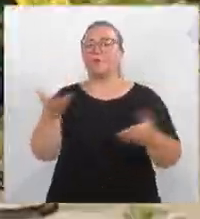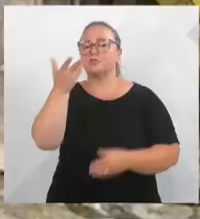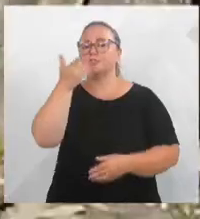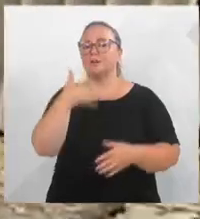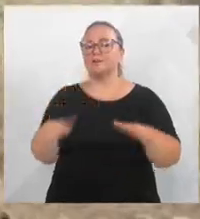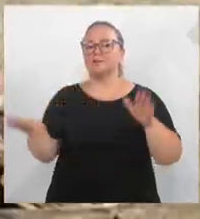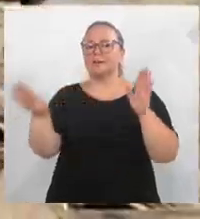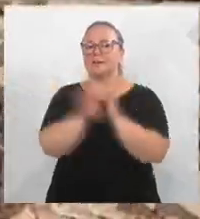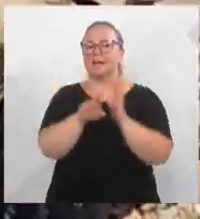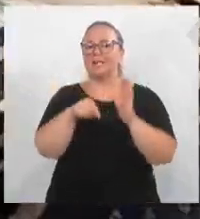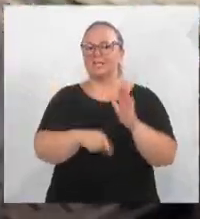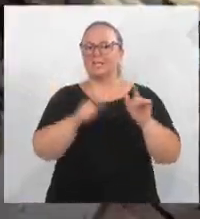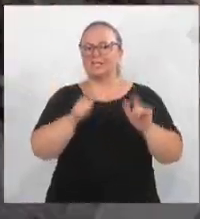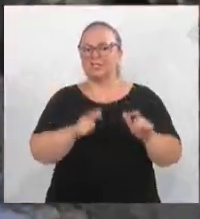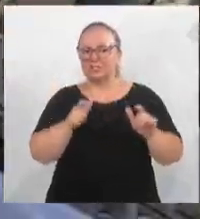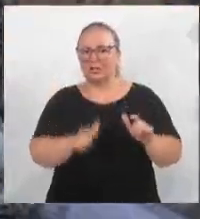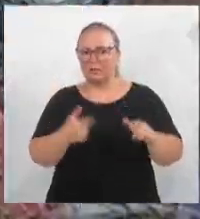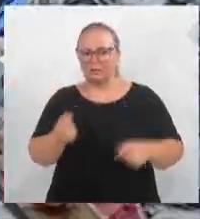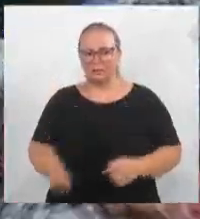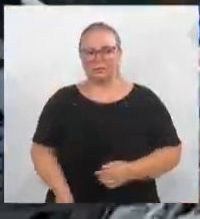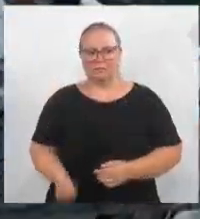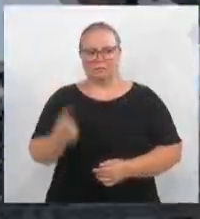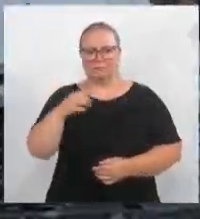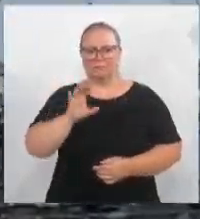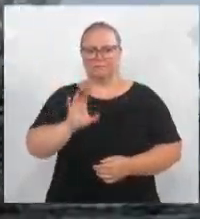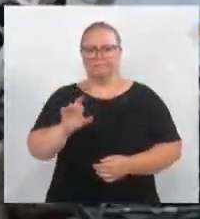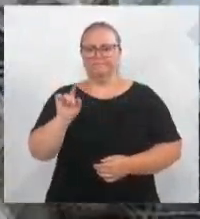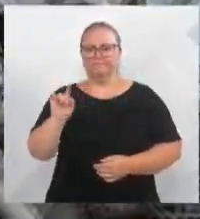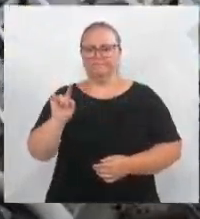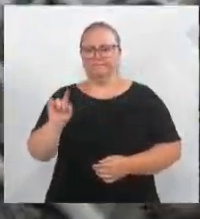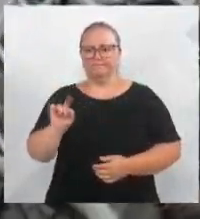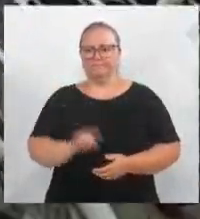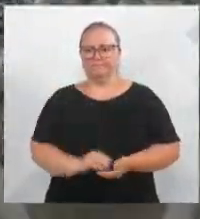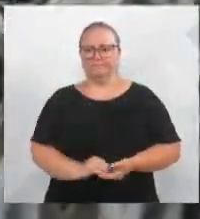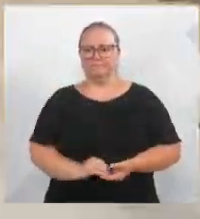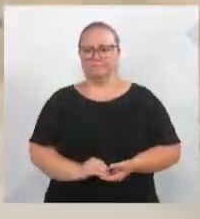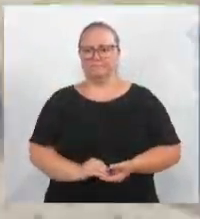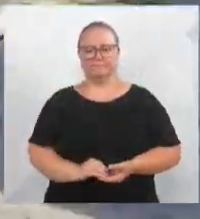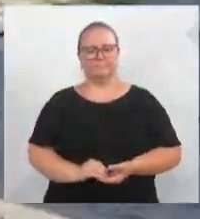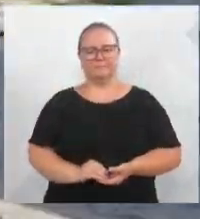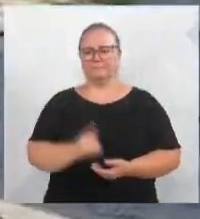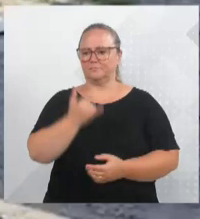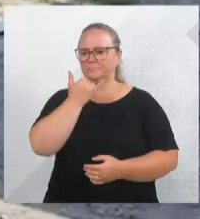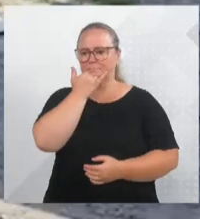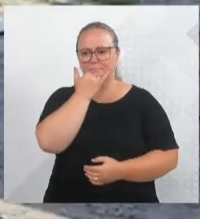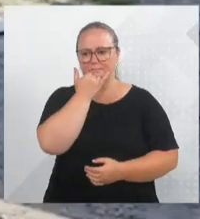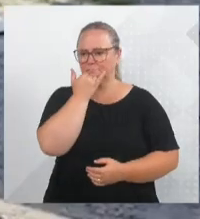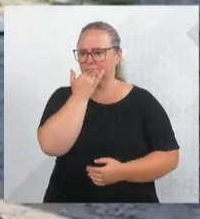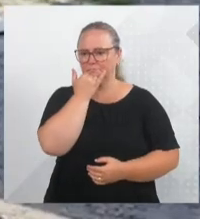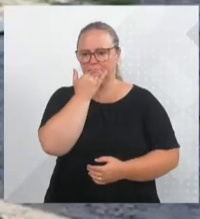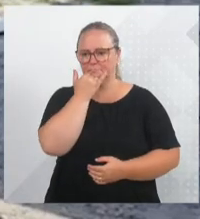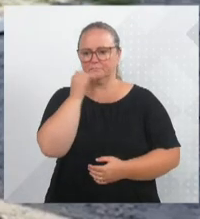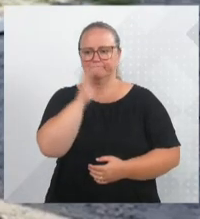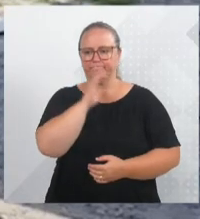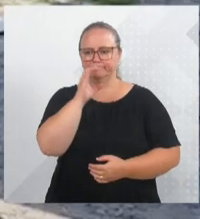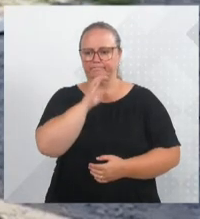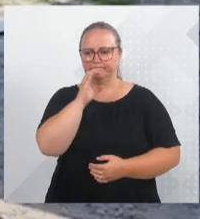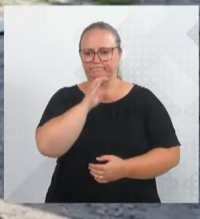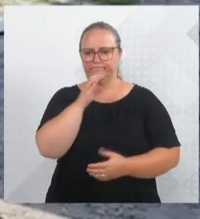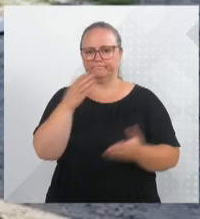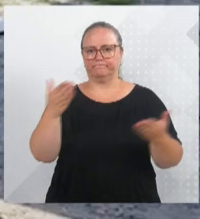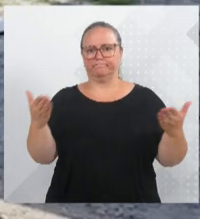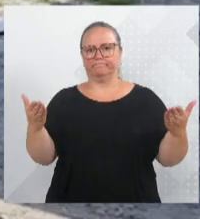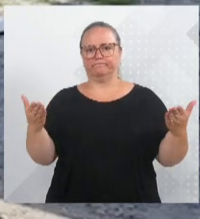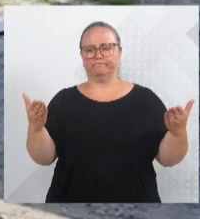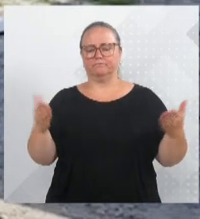isso aqui, esse absurdo. Inclusive, falei lá com o mestre de obra, falei, pelo amor de Deus, estava conversando com eles, vocês precisam fazer rapidamente. aqui, logo à